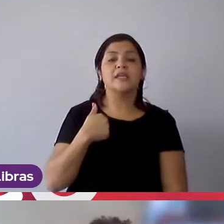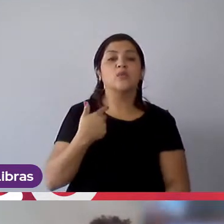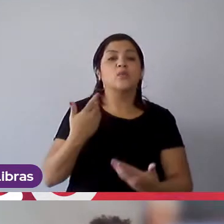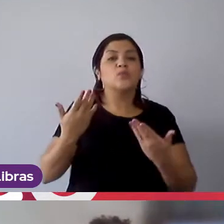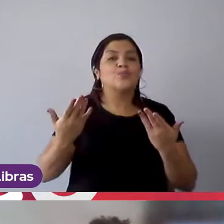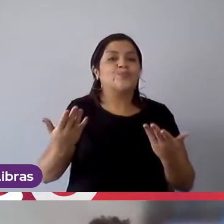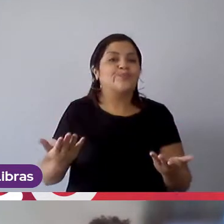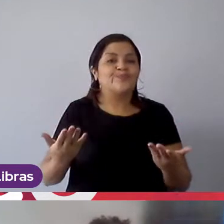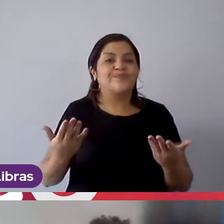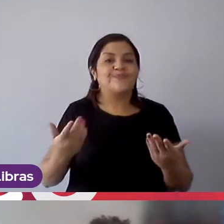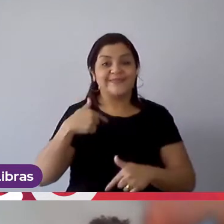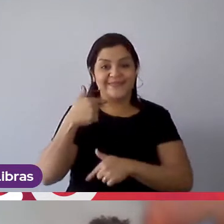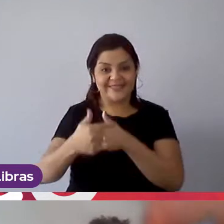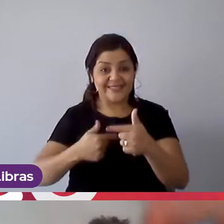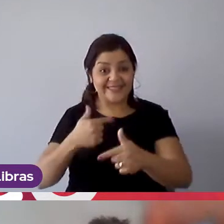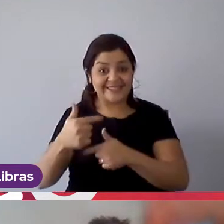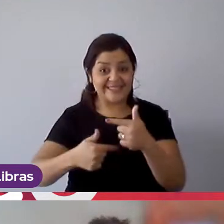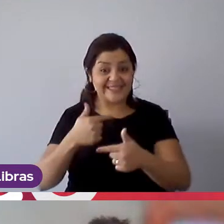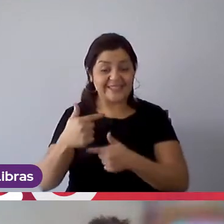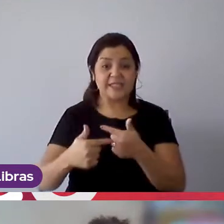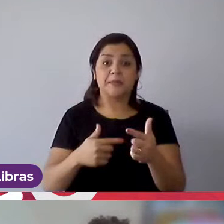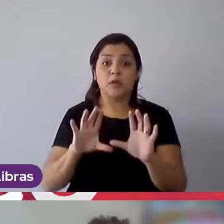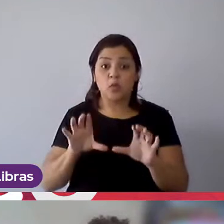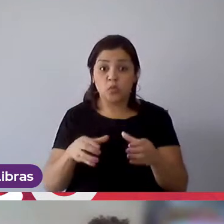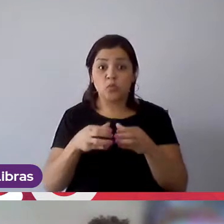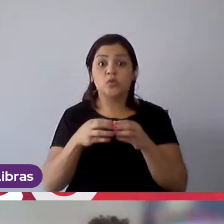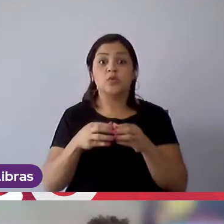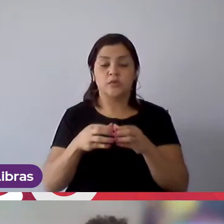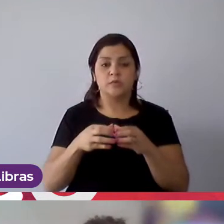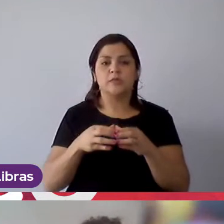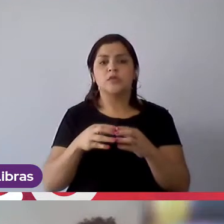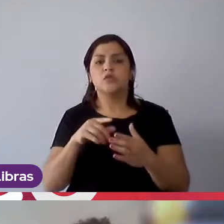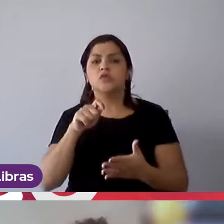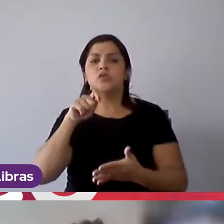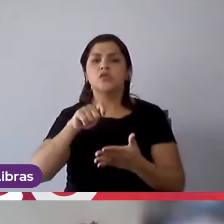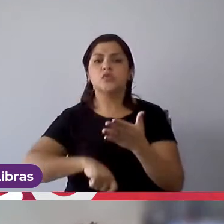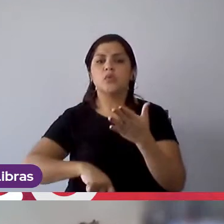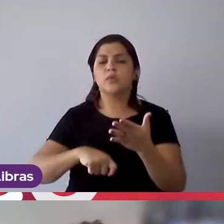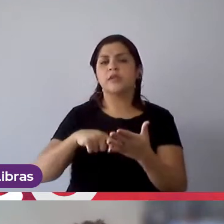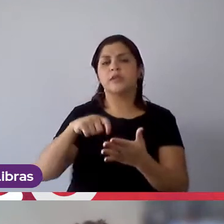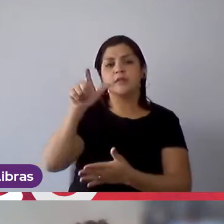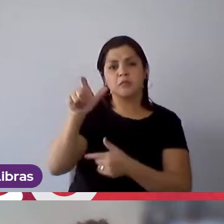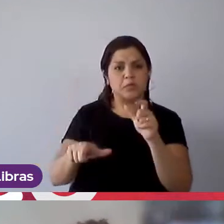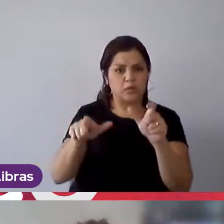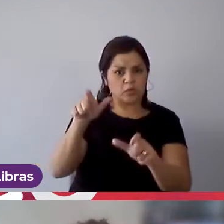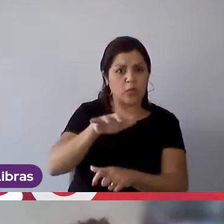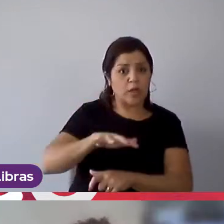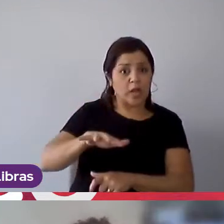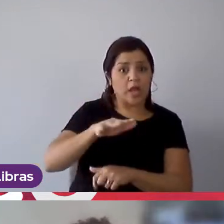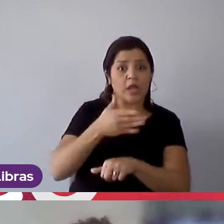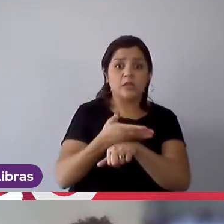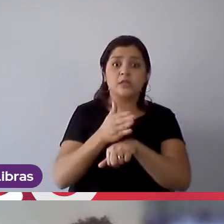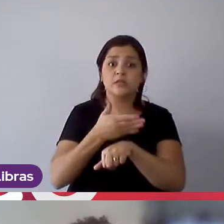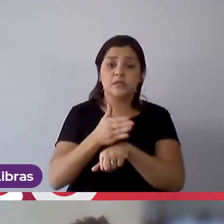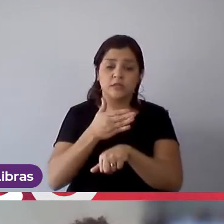eu trabalho junto com o time de recrutamento e seleção justamente no programa de estágio.